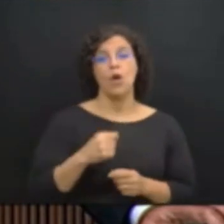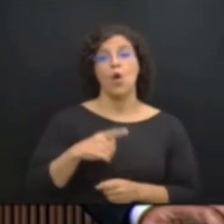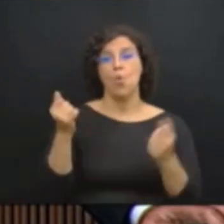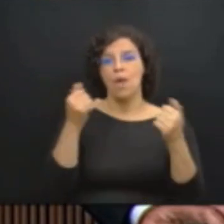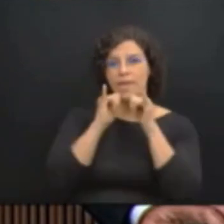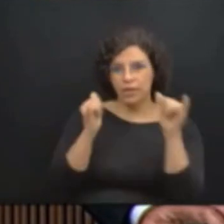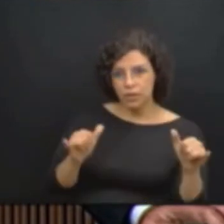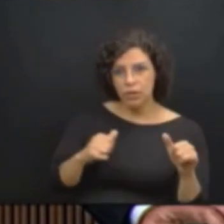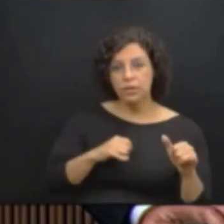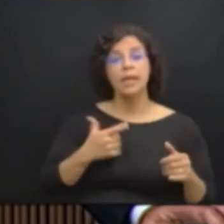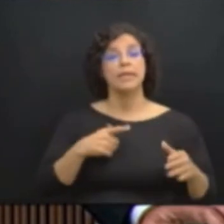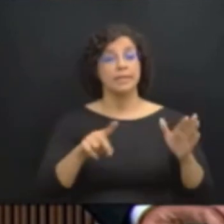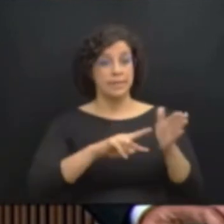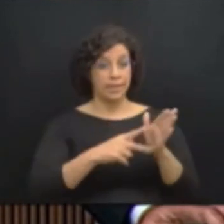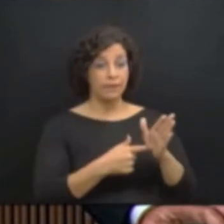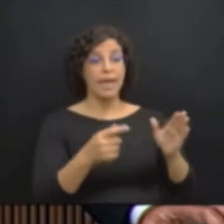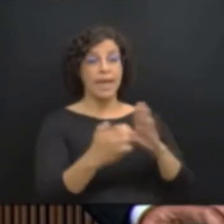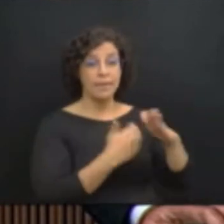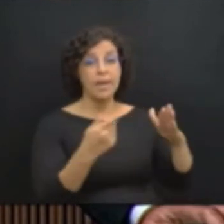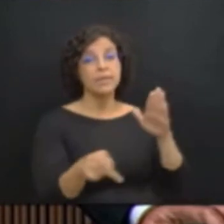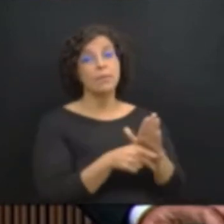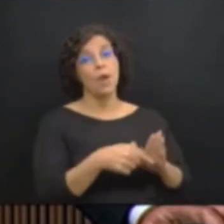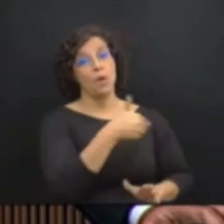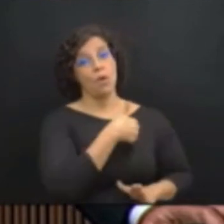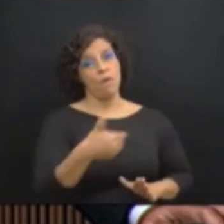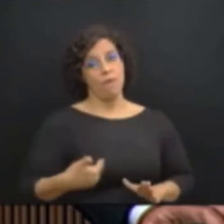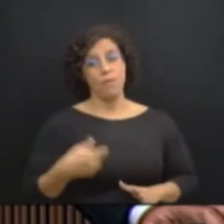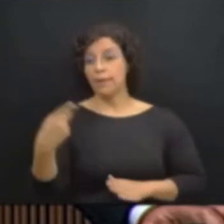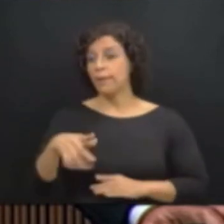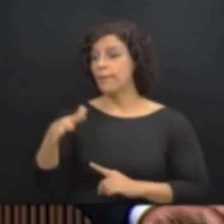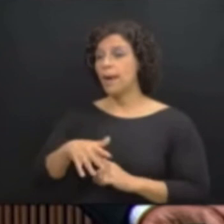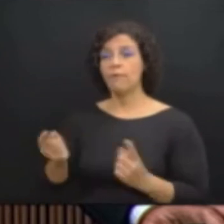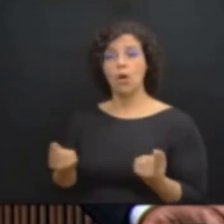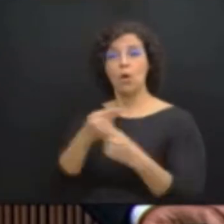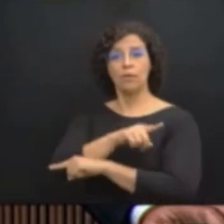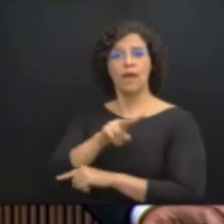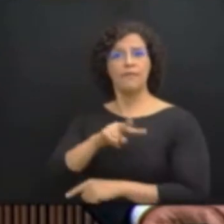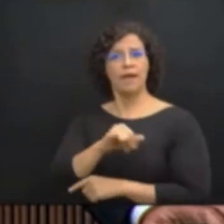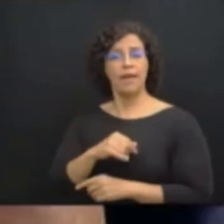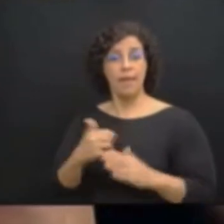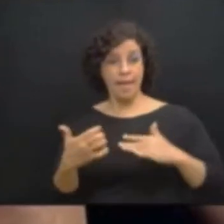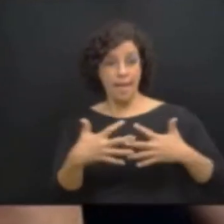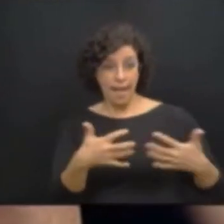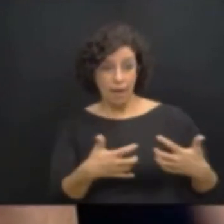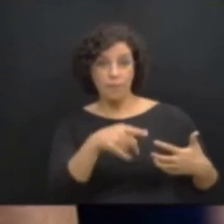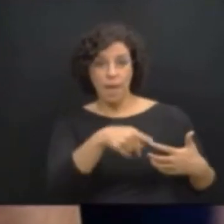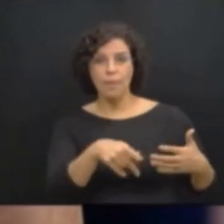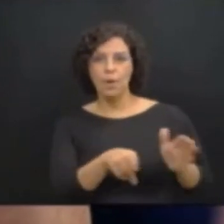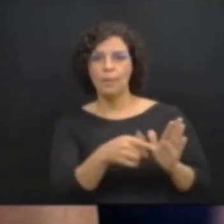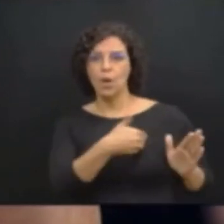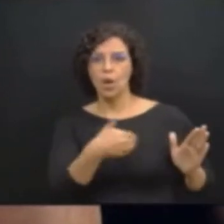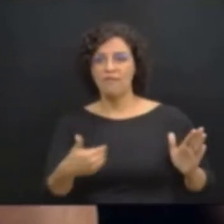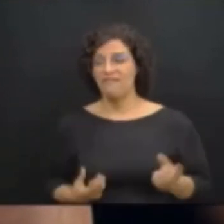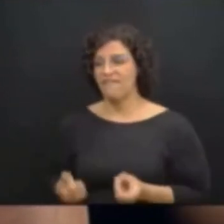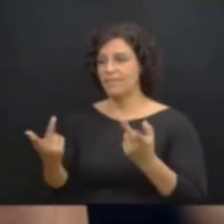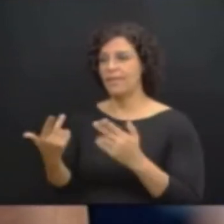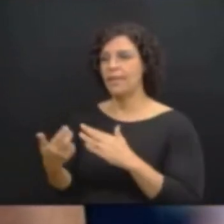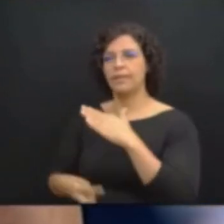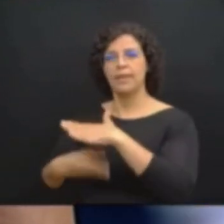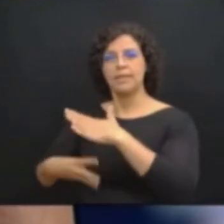estratégicas como água e energia. E aqui no Paraná, a conta de luz ficará mais cara